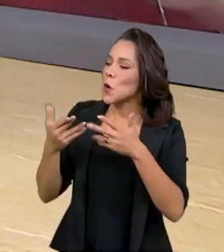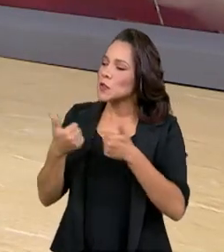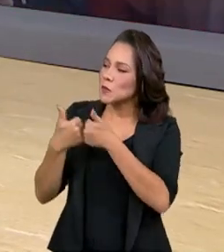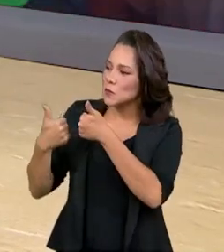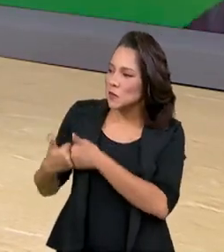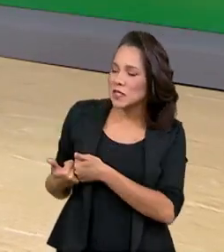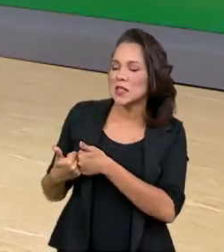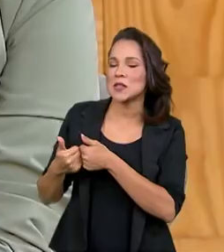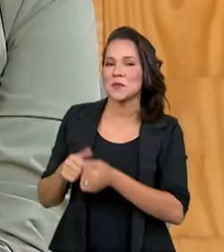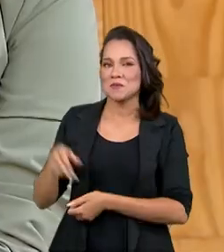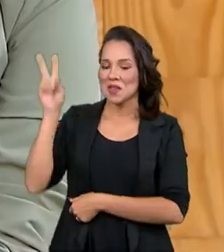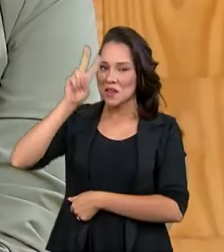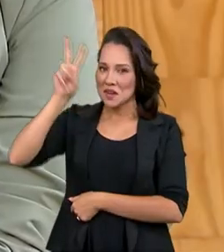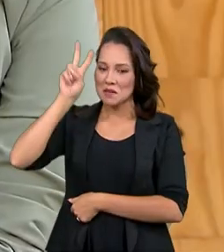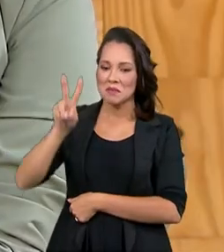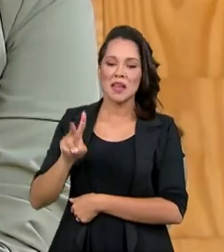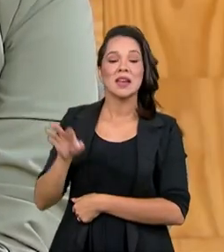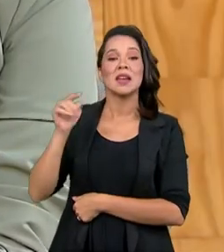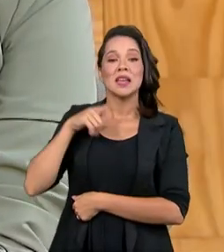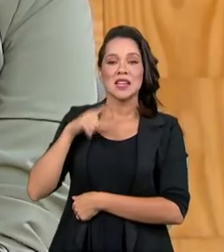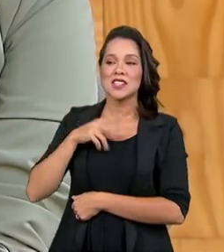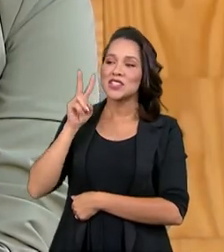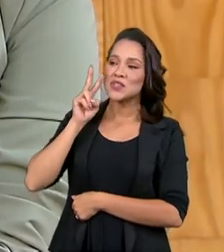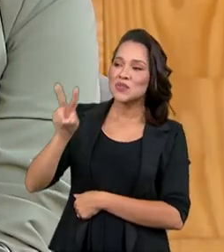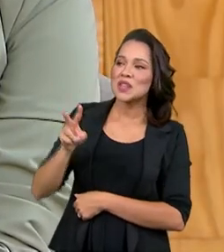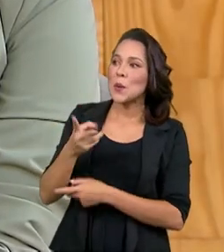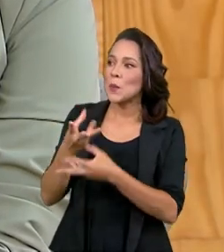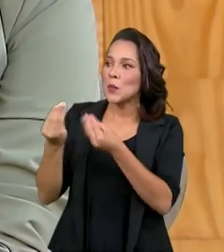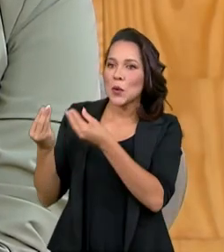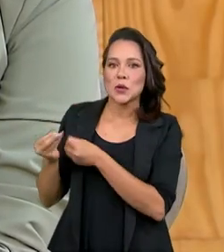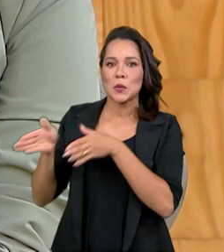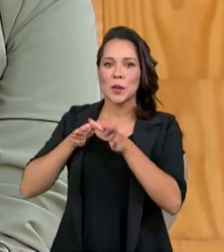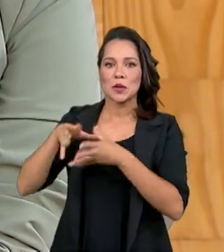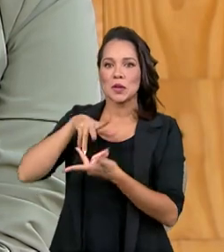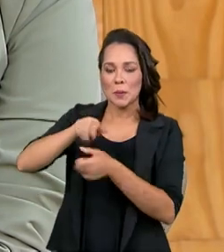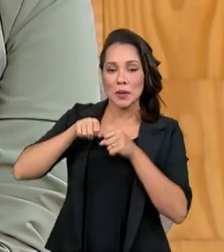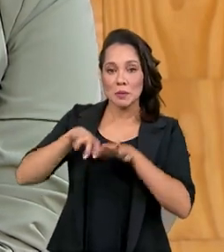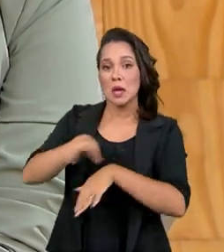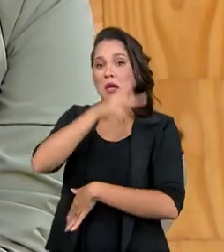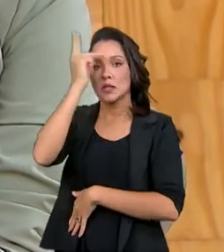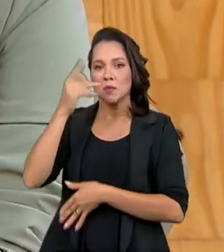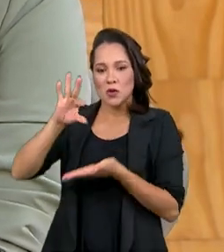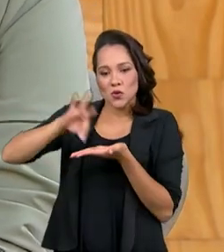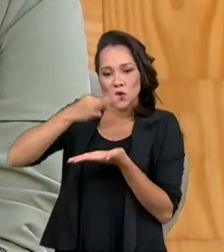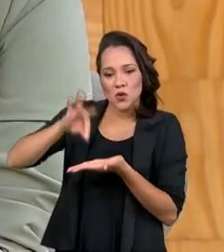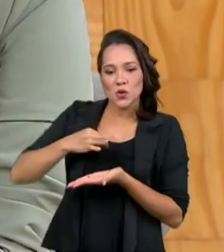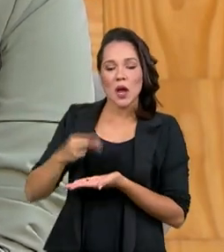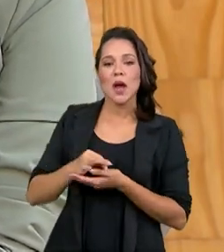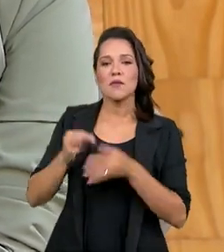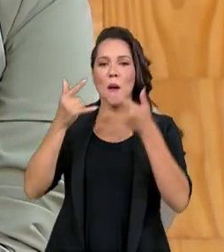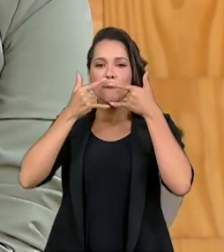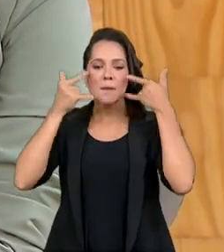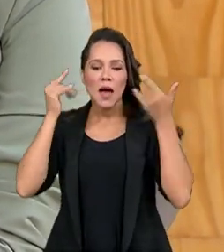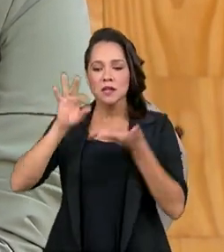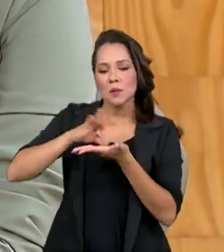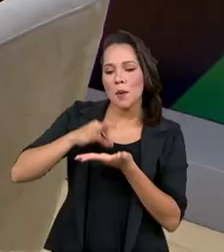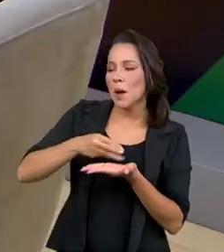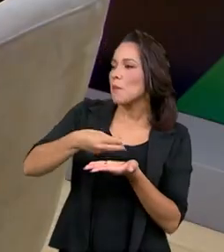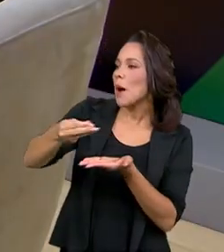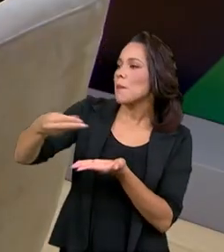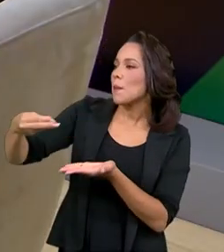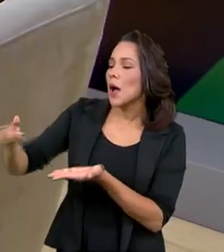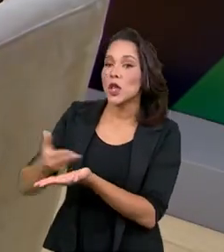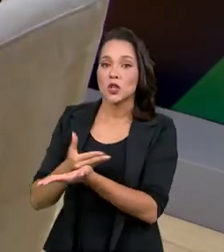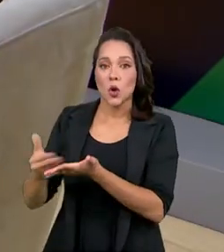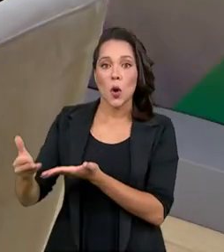vizinhos. Eu me lembrei daquelas cenas que a gente via muito durante a pandemia, das pessoas que costuravam máscaras para ajudar a distribuir no